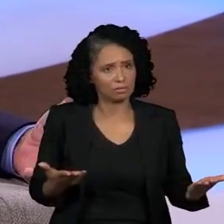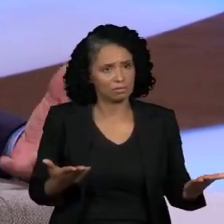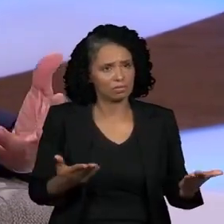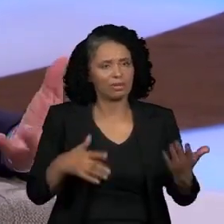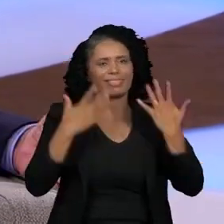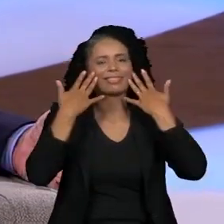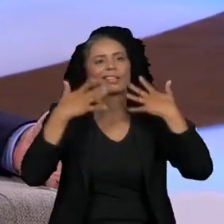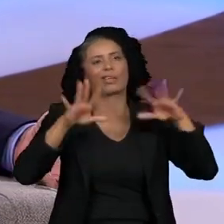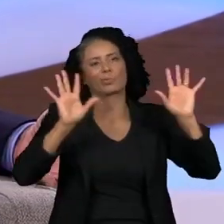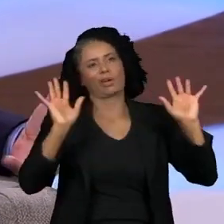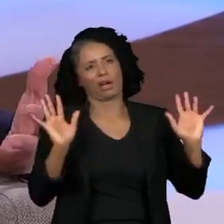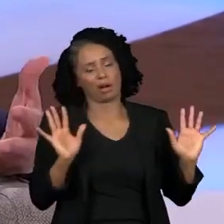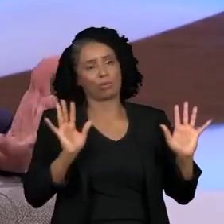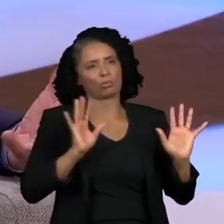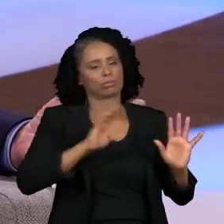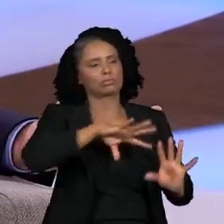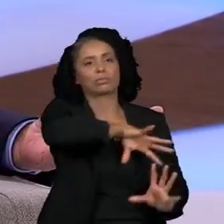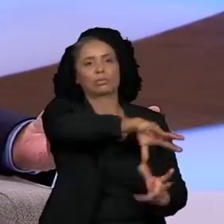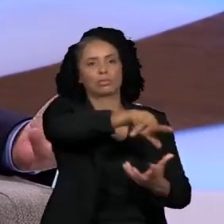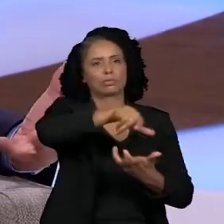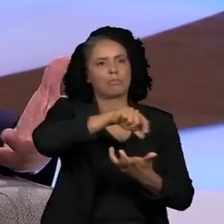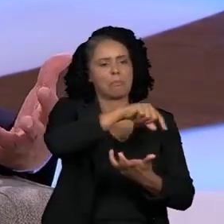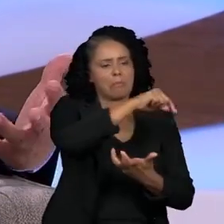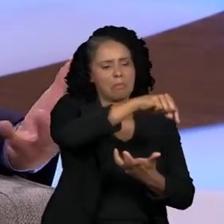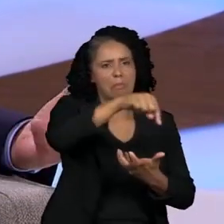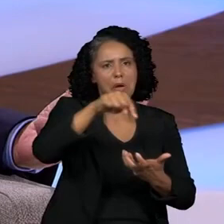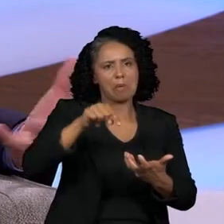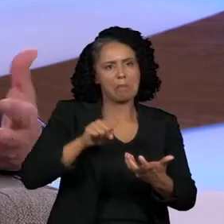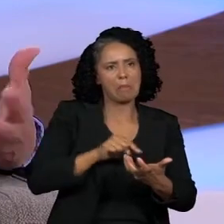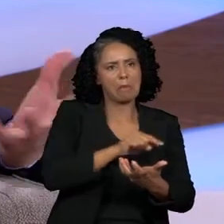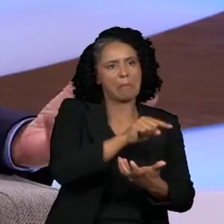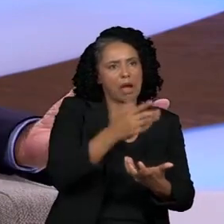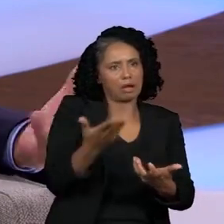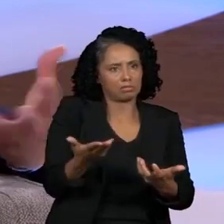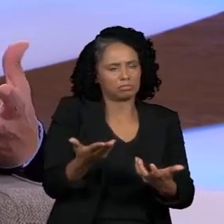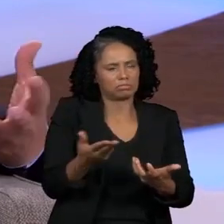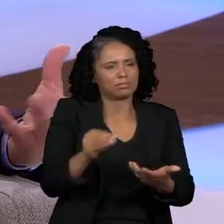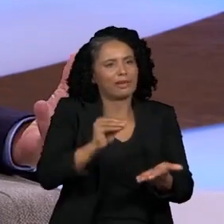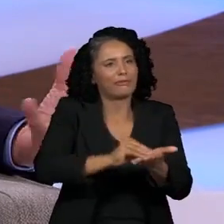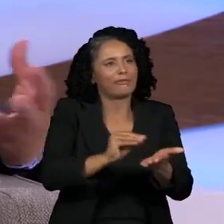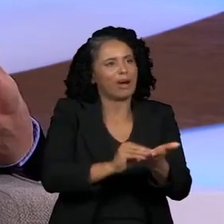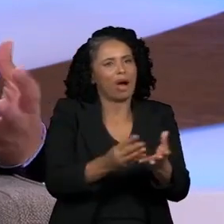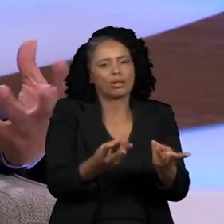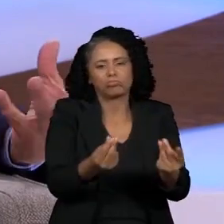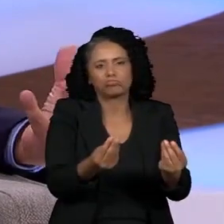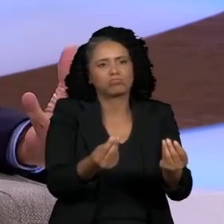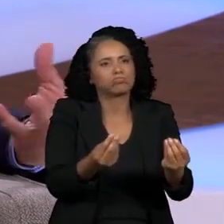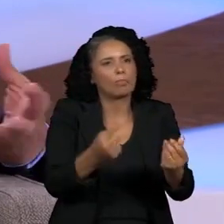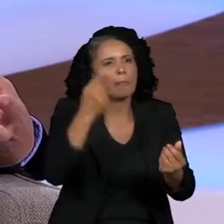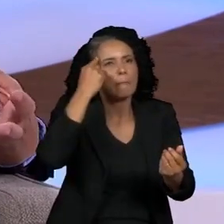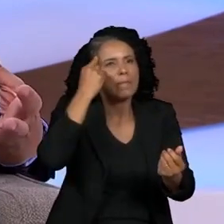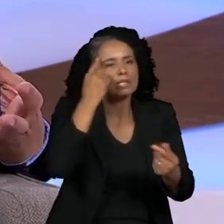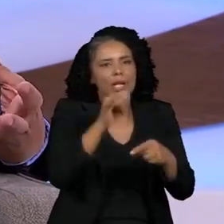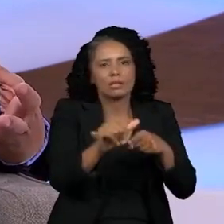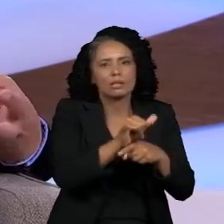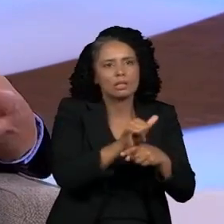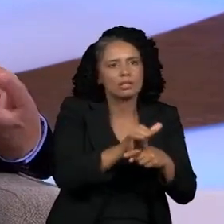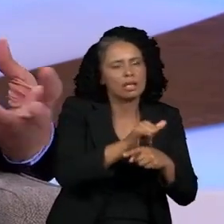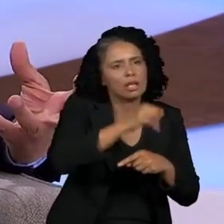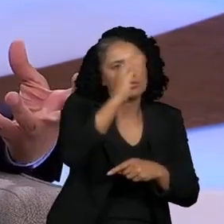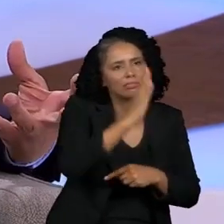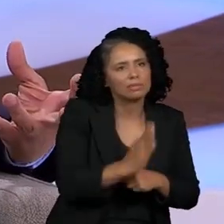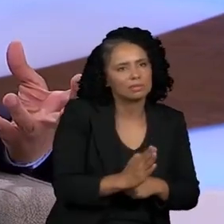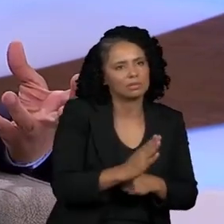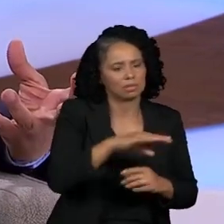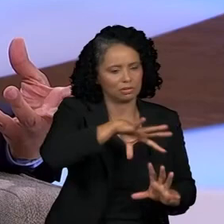são globais. Então, isto é que falta, o pensamento estratégico brasileiro e da